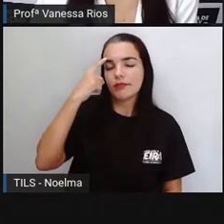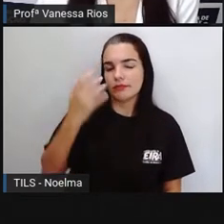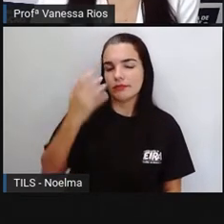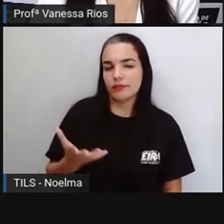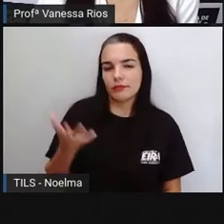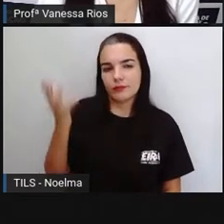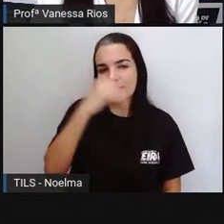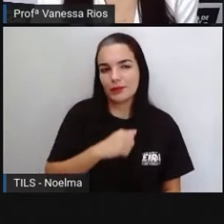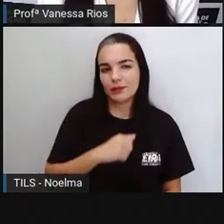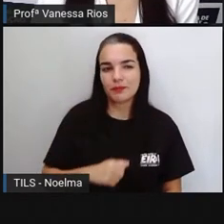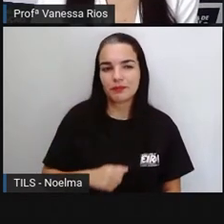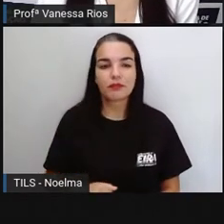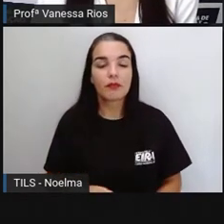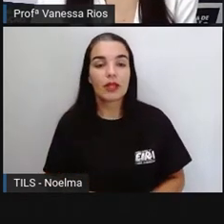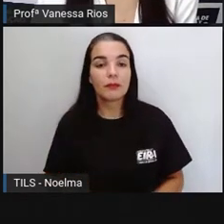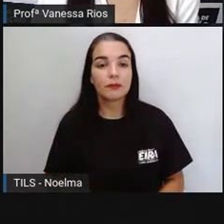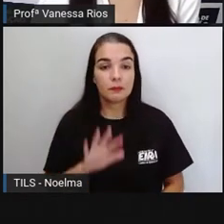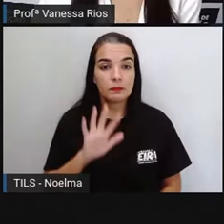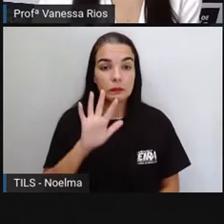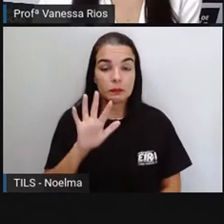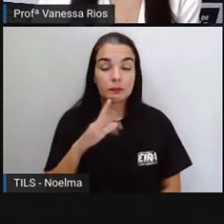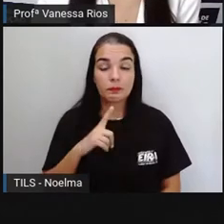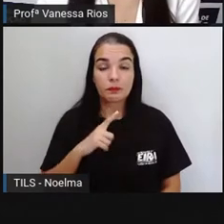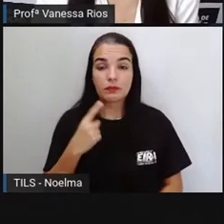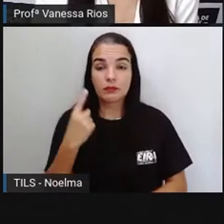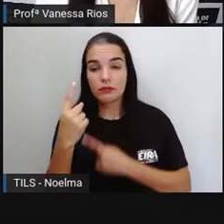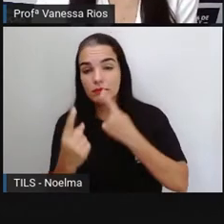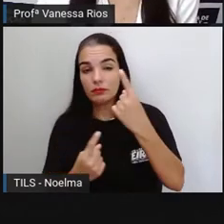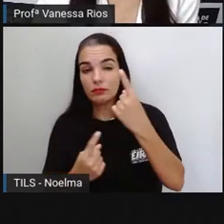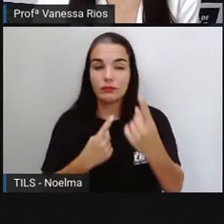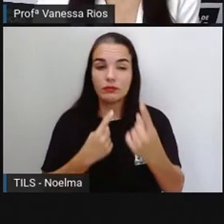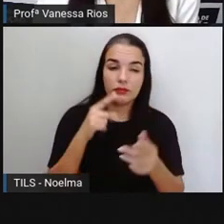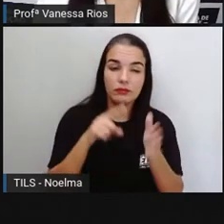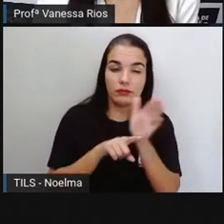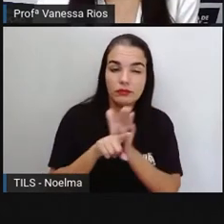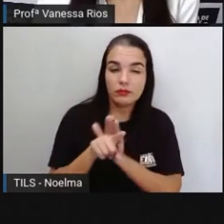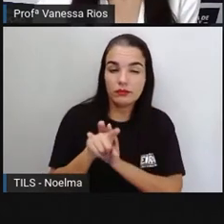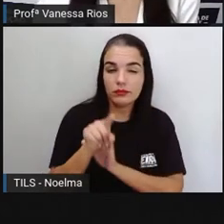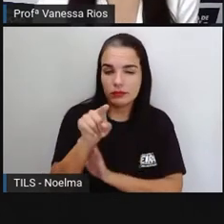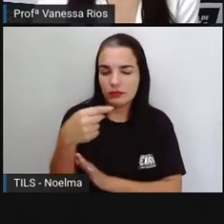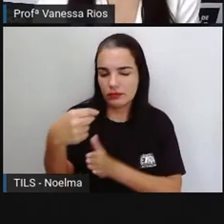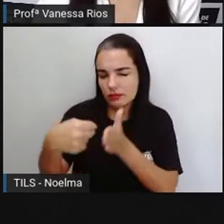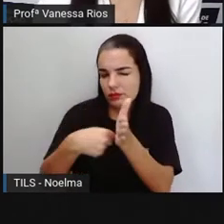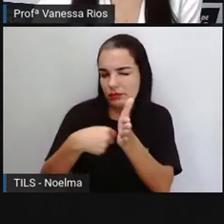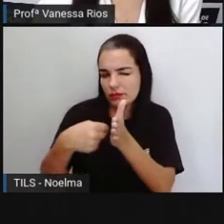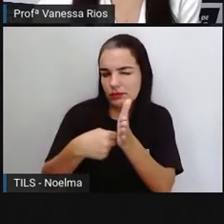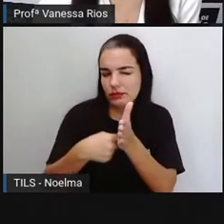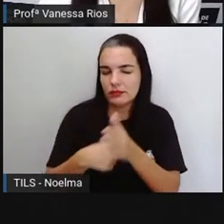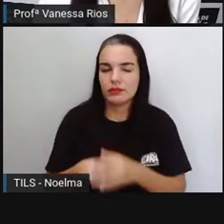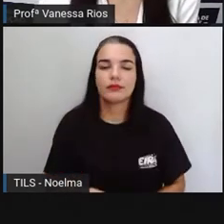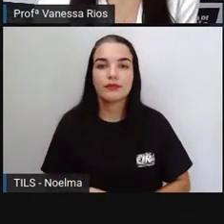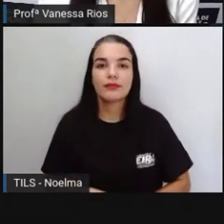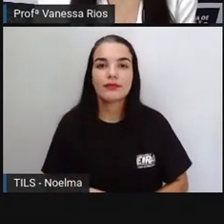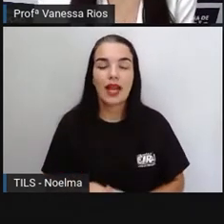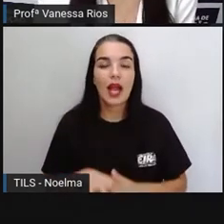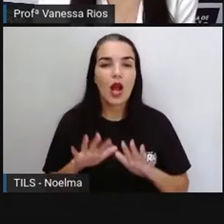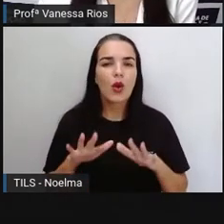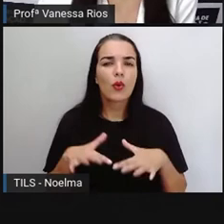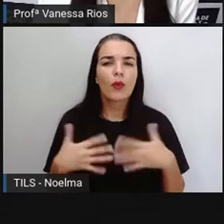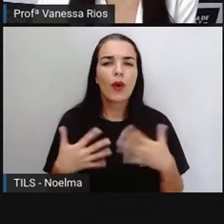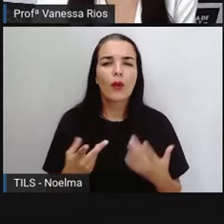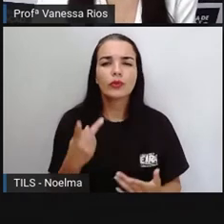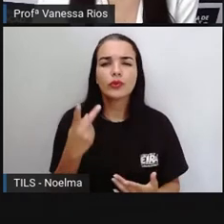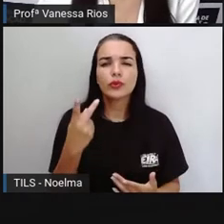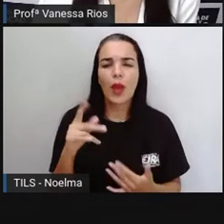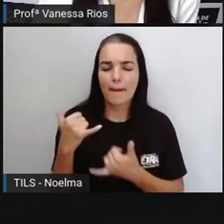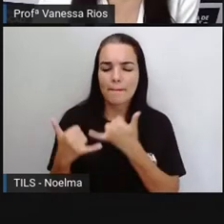E aí a Pro traz alguns questionamentos para você fazer, se fazer neste momento, né? Qual é a sua brincadeira predilônica?